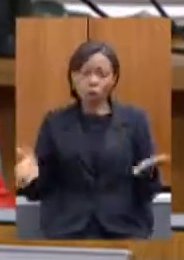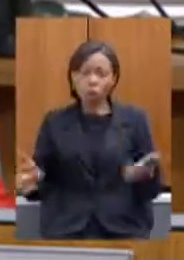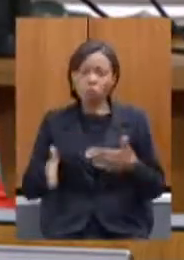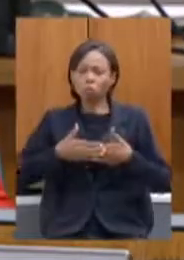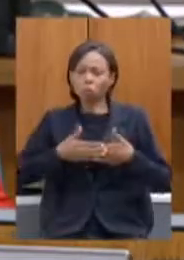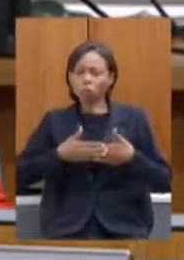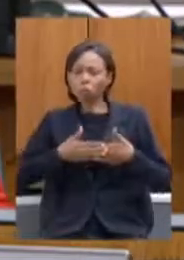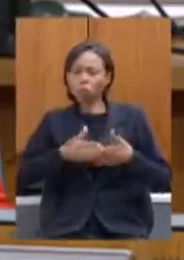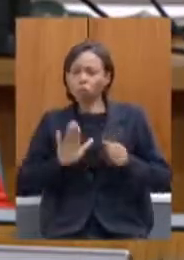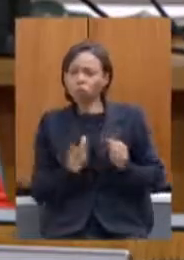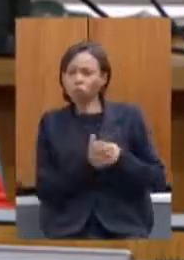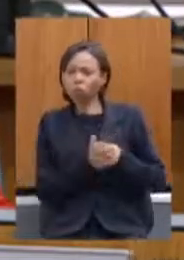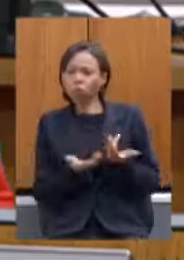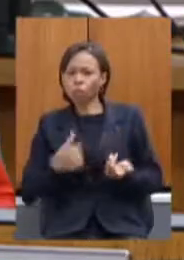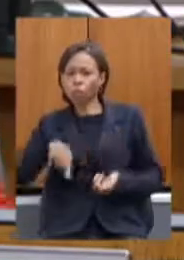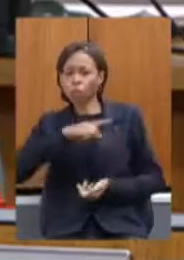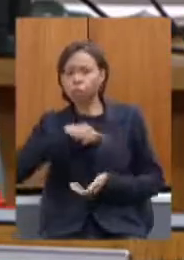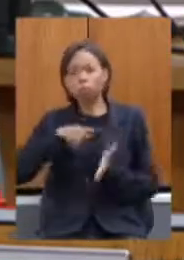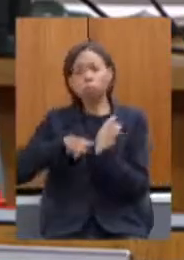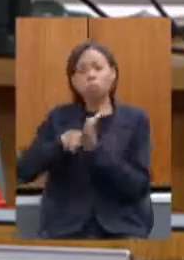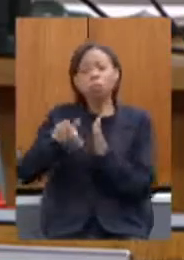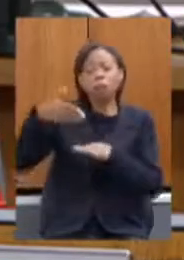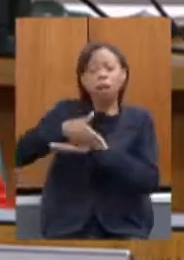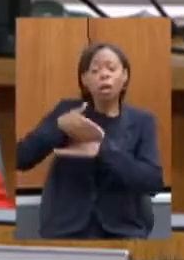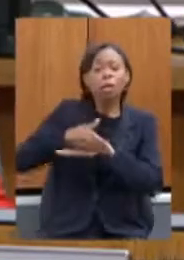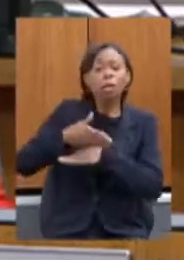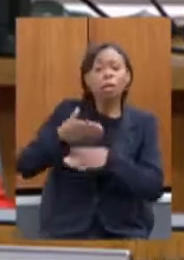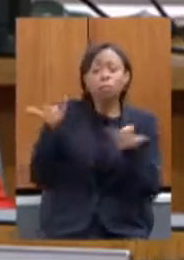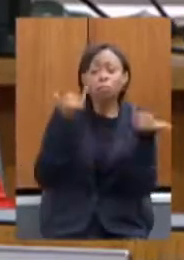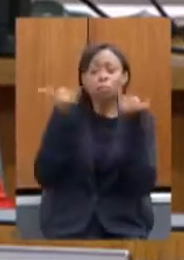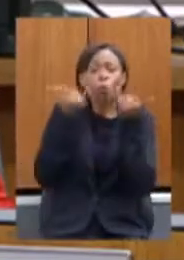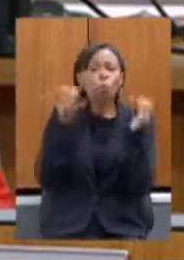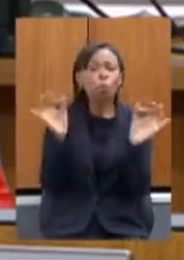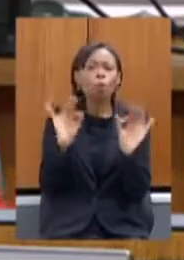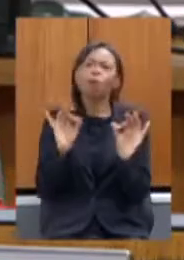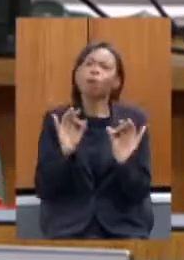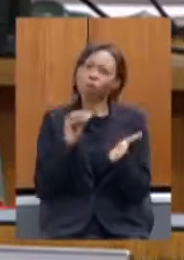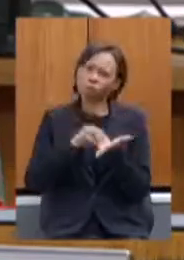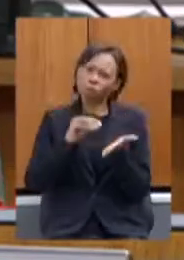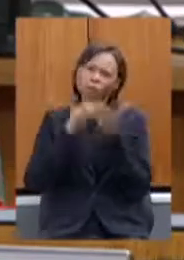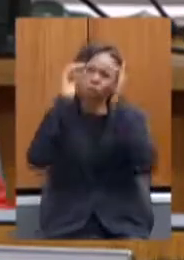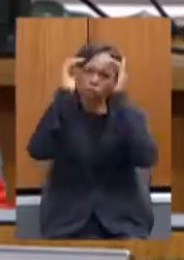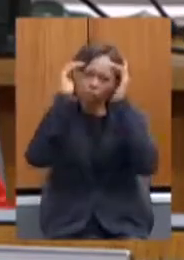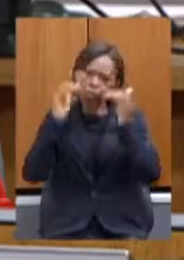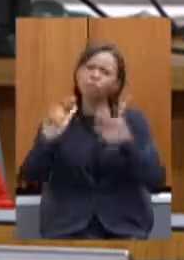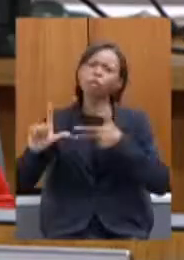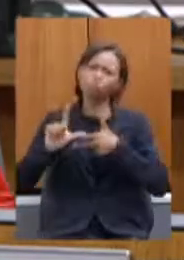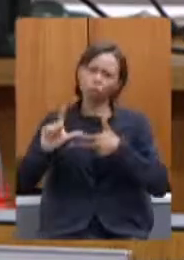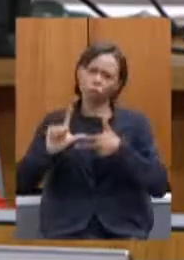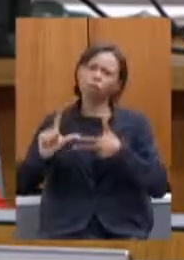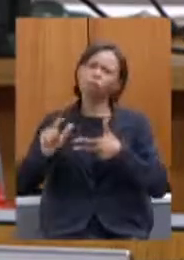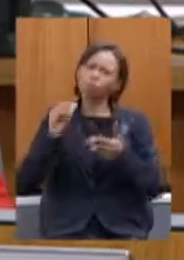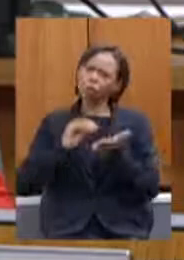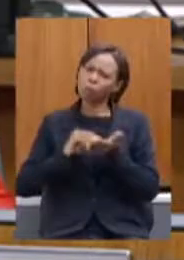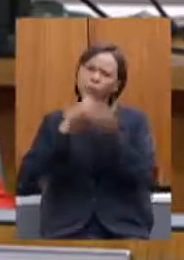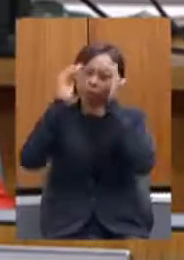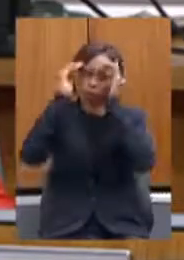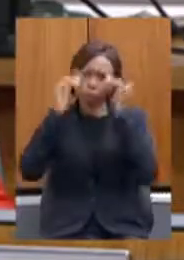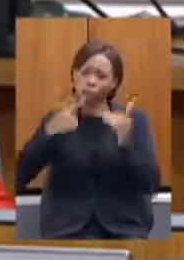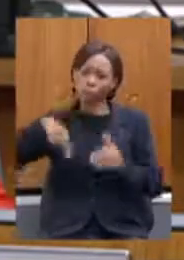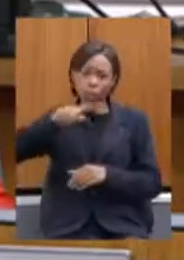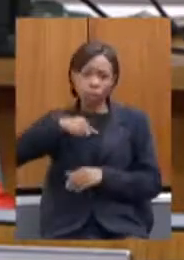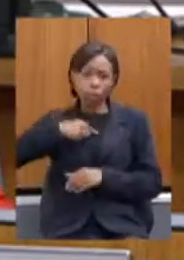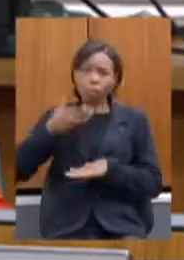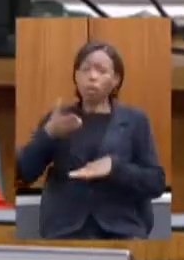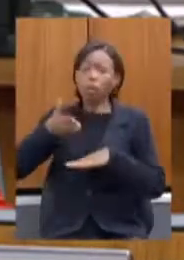e quando a gente pergunta a gente não tem acesso às informações acho desrespeitoso com o poder legislativo que ele não tem acesso ao acordo